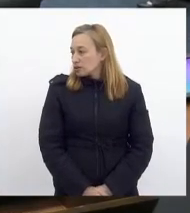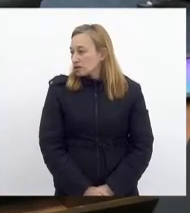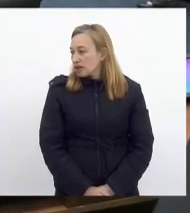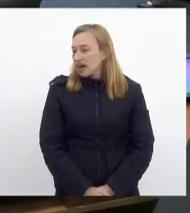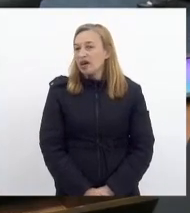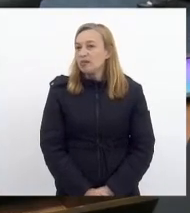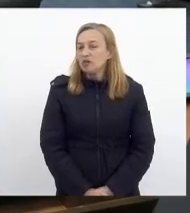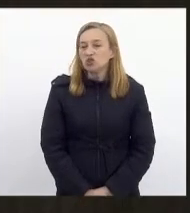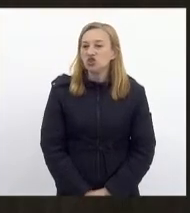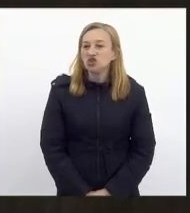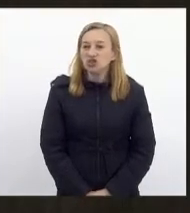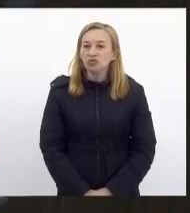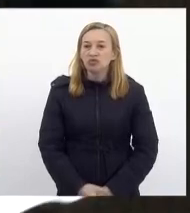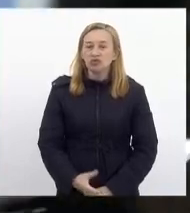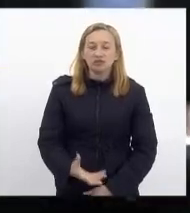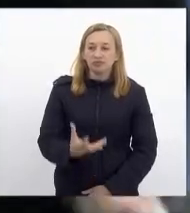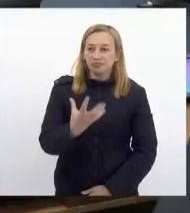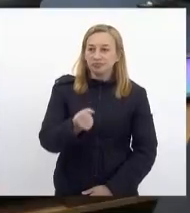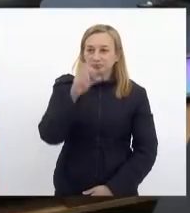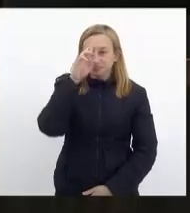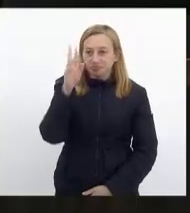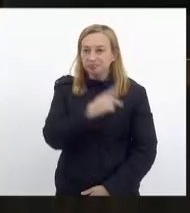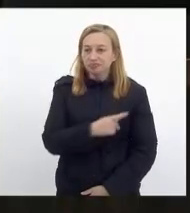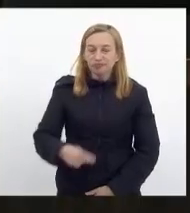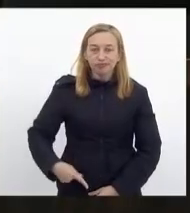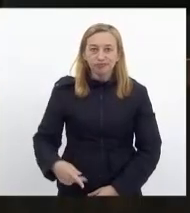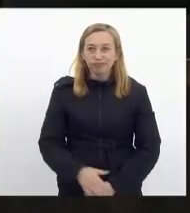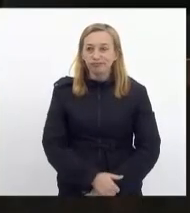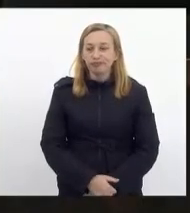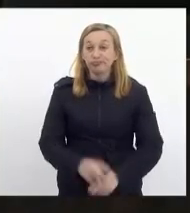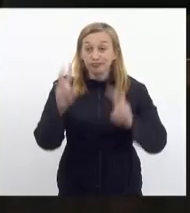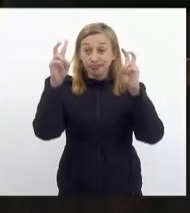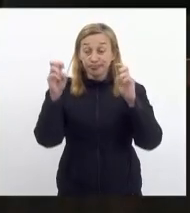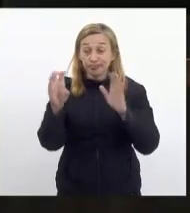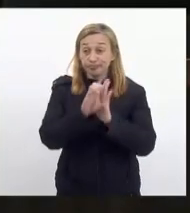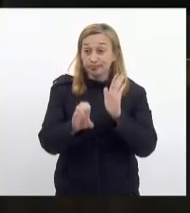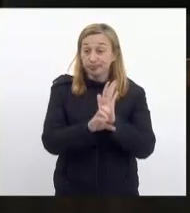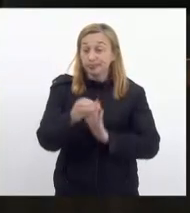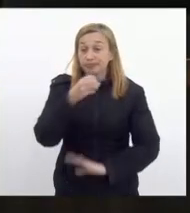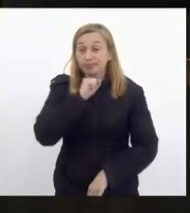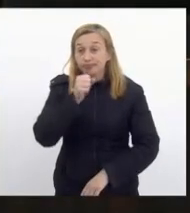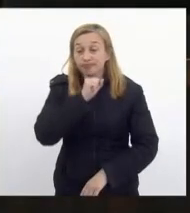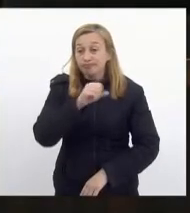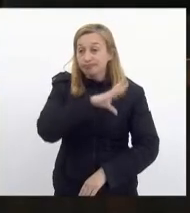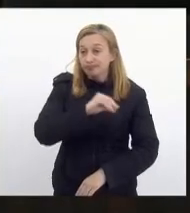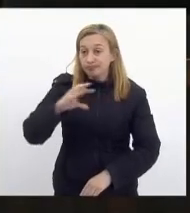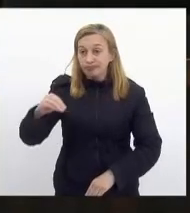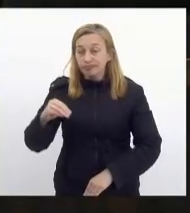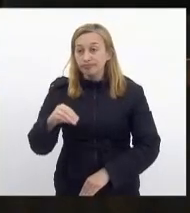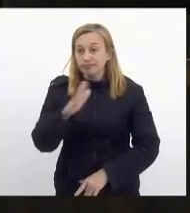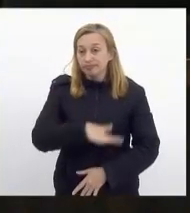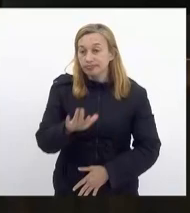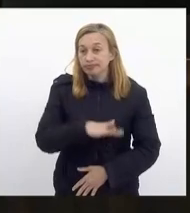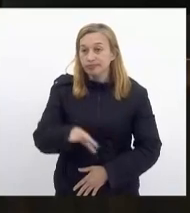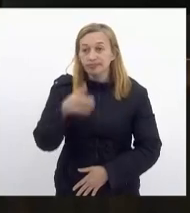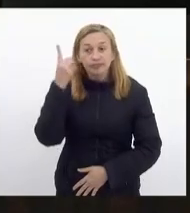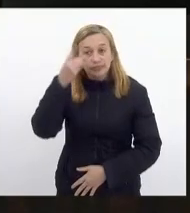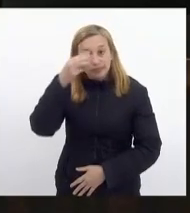Parecer de proporcionalidade, presidente. Pela Comissão de Assuntos da Criança e do Adolescente e do Idoso, deputada Rosane Félix.